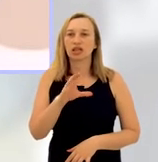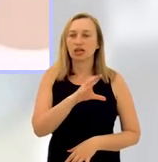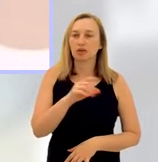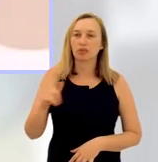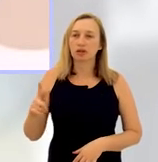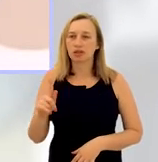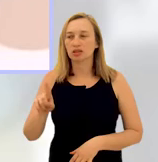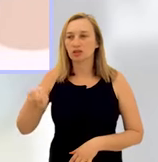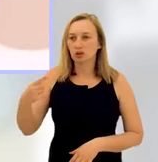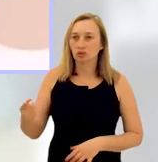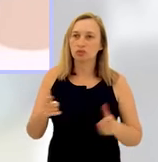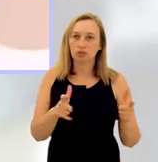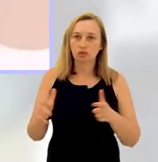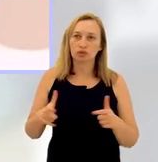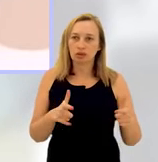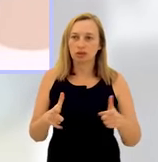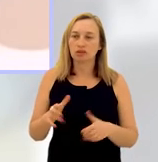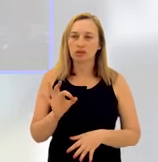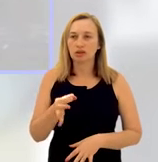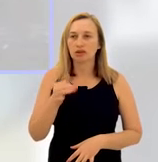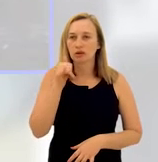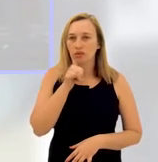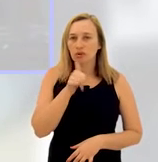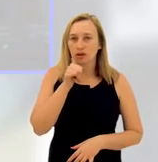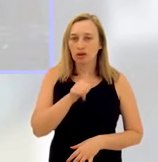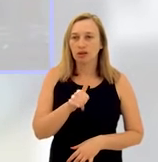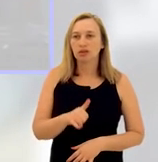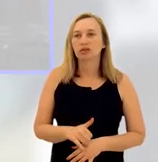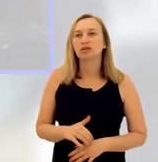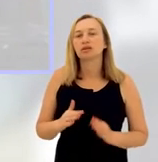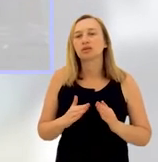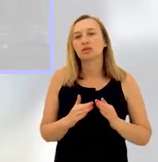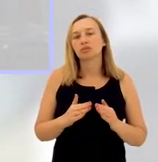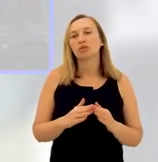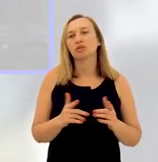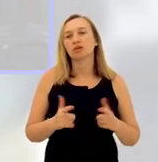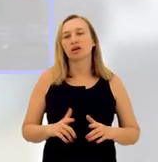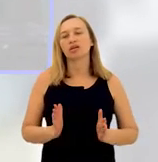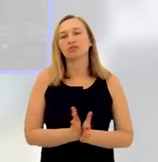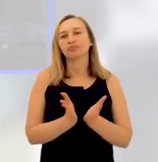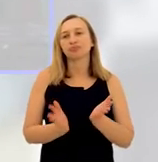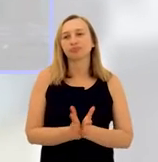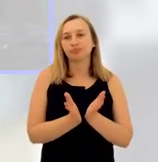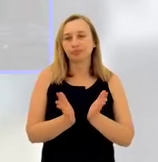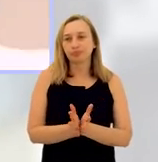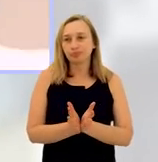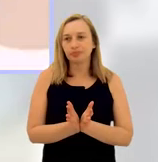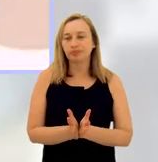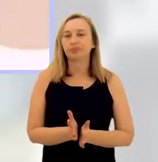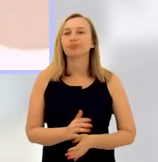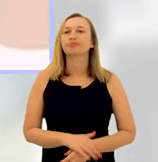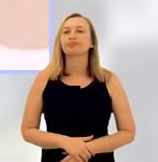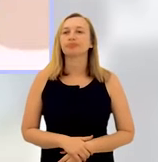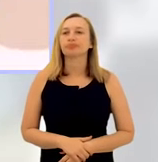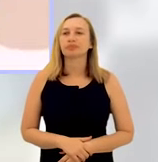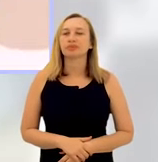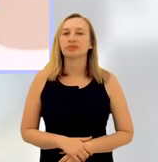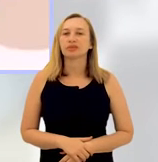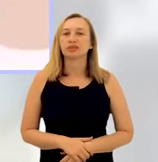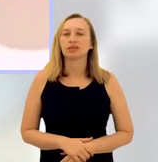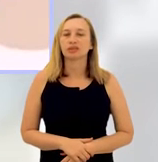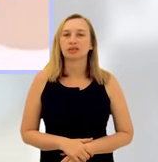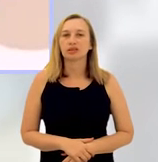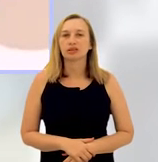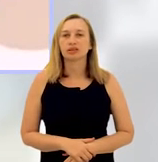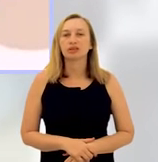Campo Grande, Bangu e também outras comarcas. Então, são, de fato, mulheres que residem em áreas carentes, serviços públicos, áreas conflagradas,